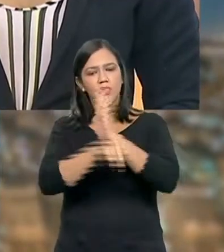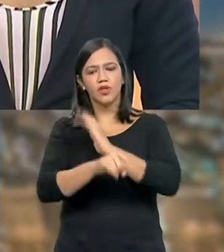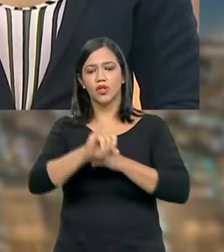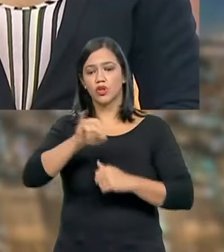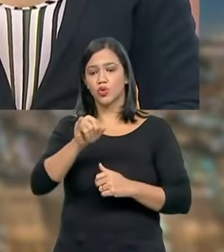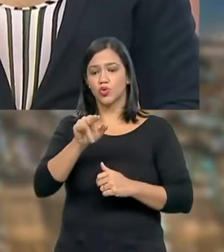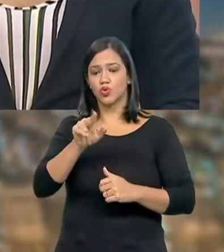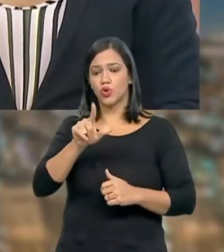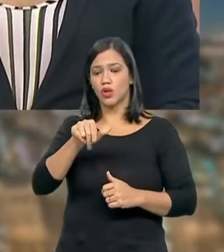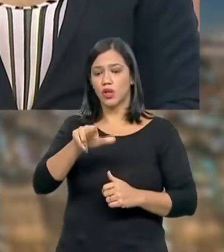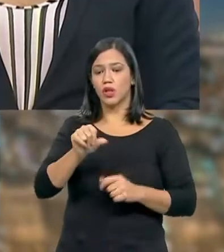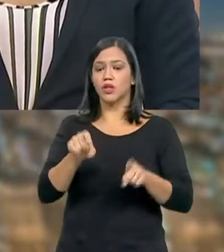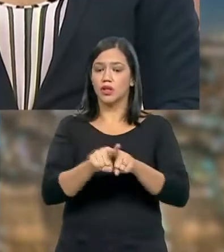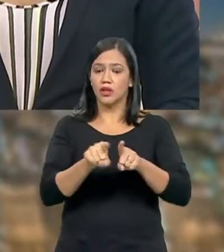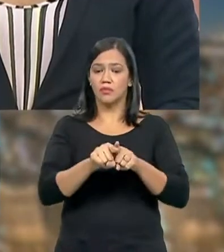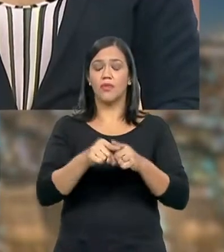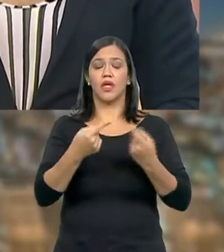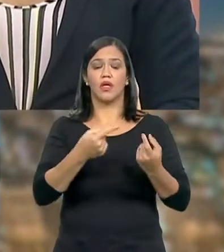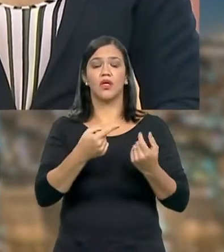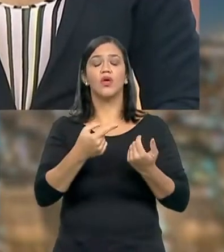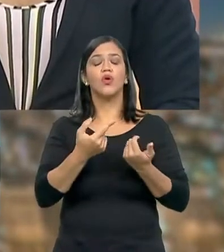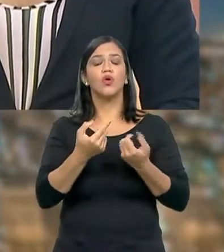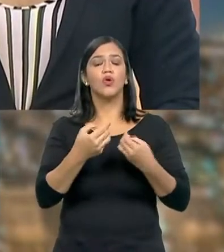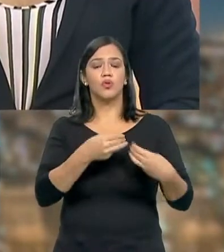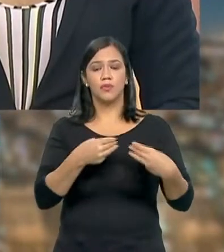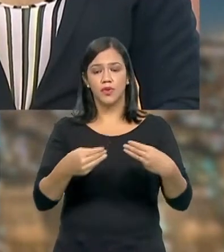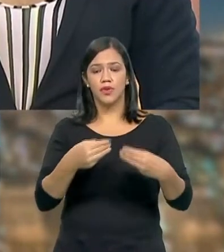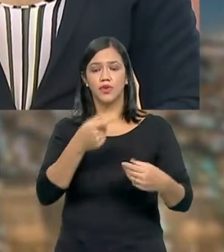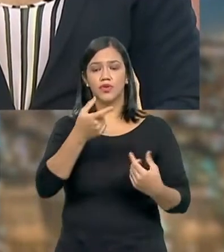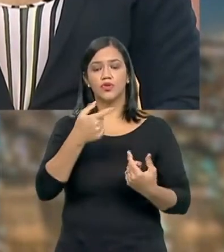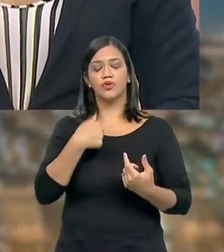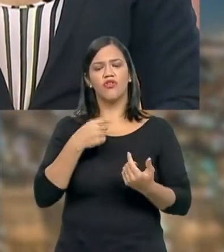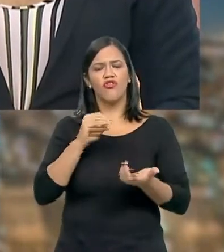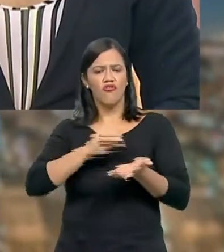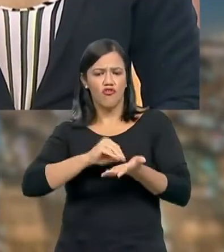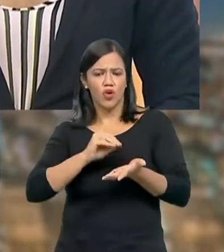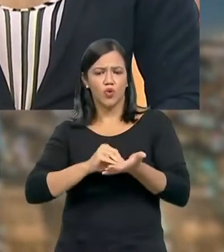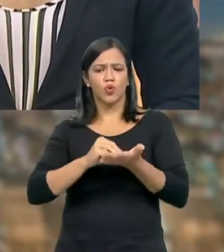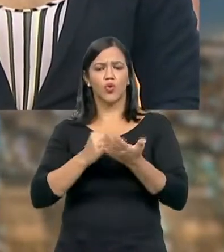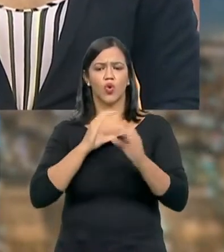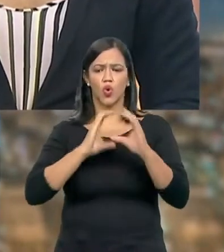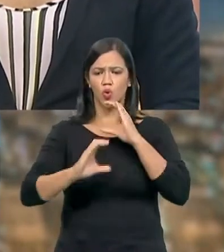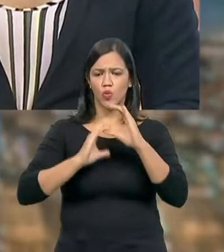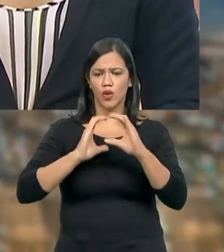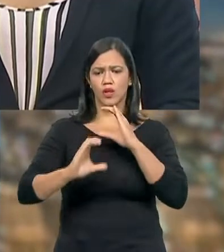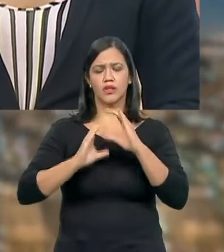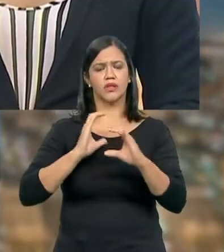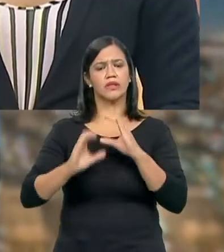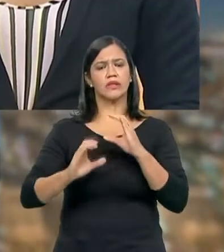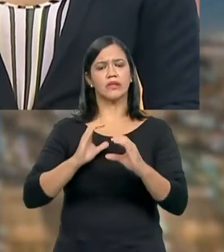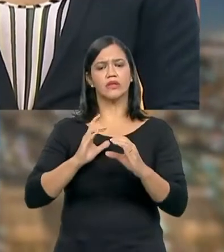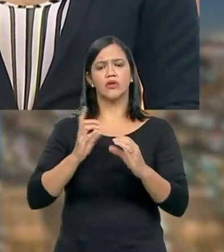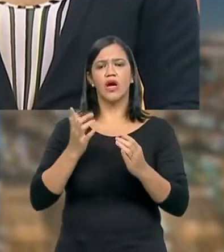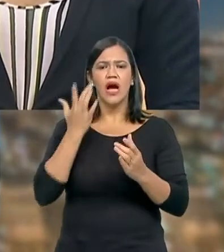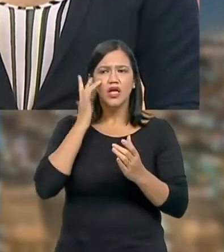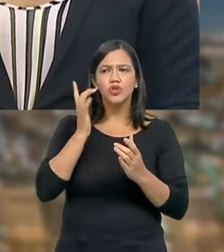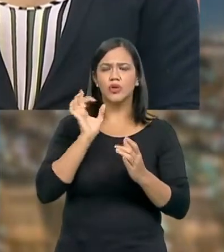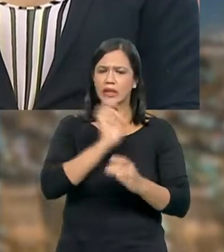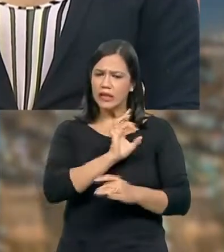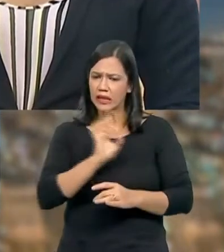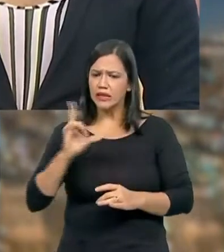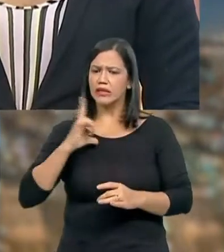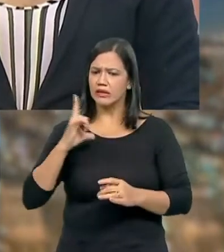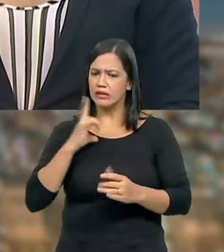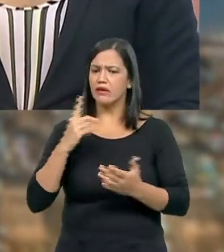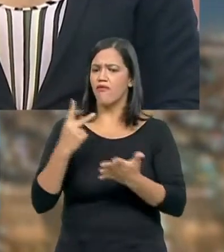Juliana, e o você, ministro, acham sobre isso. Faltou mais interlocução? Eu acho que todo mundo errou um pouco, teve a sua